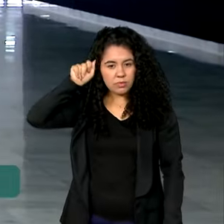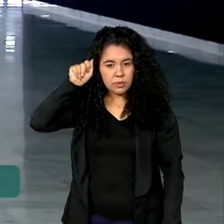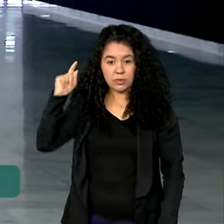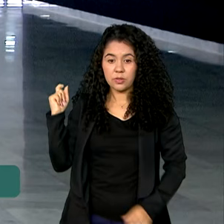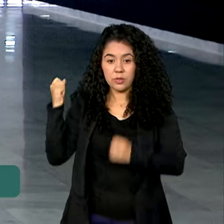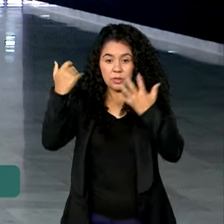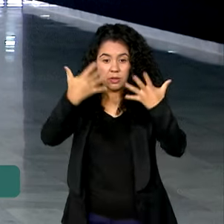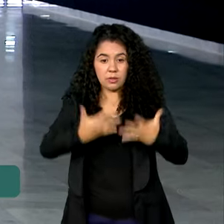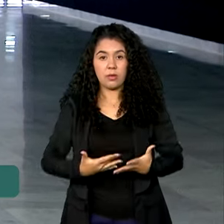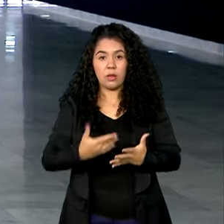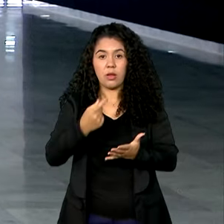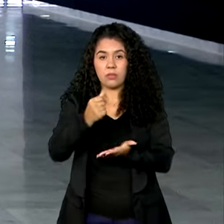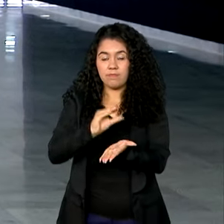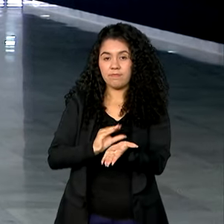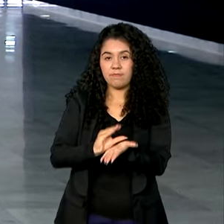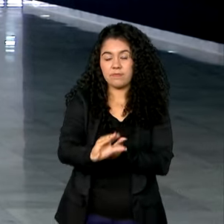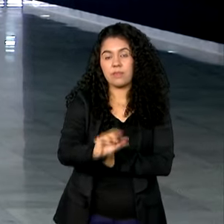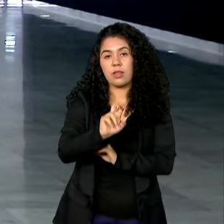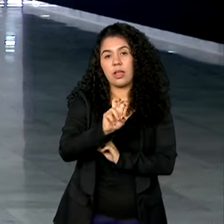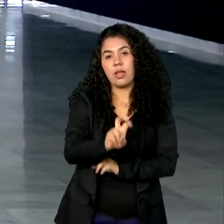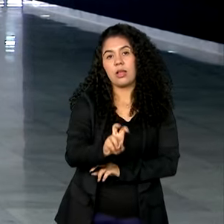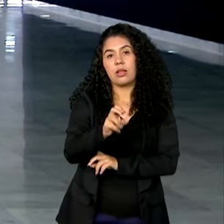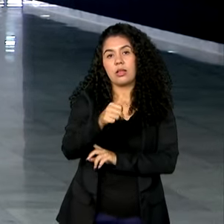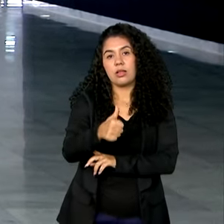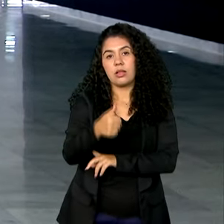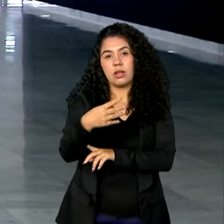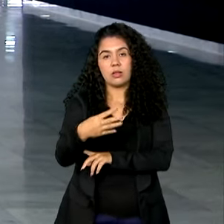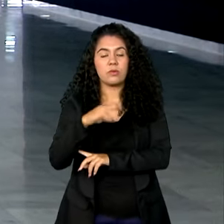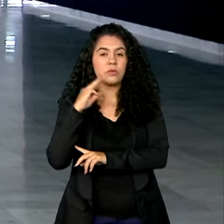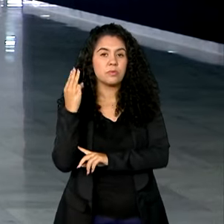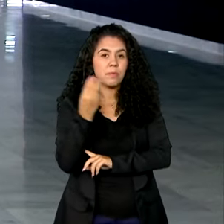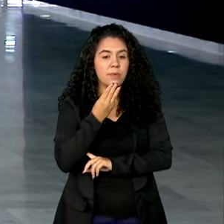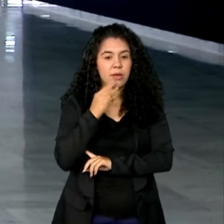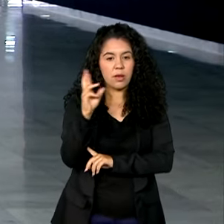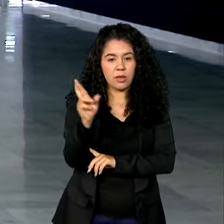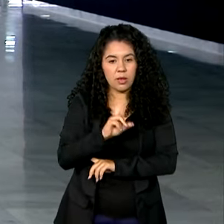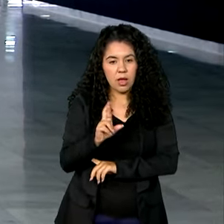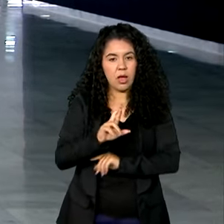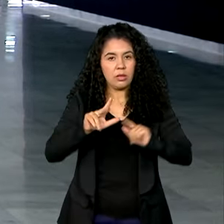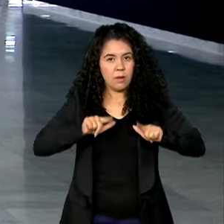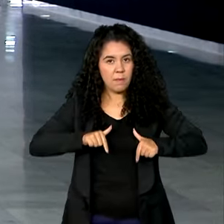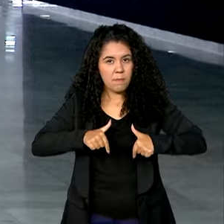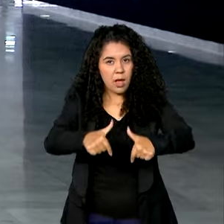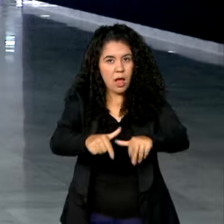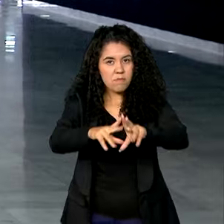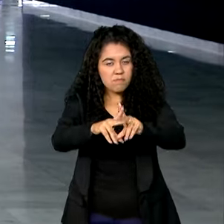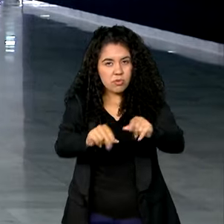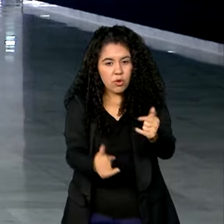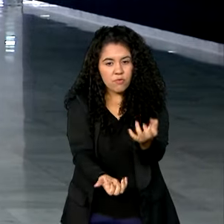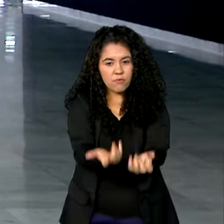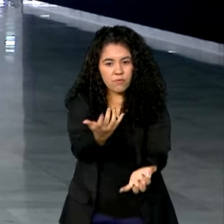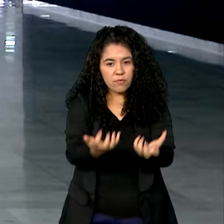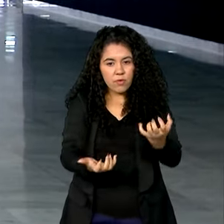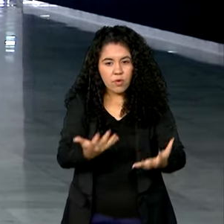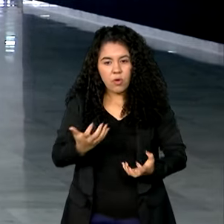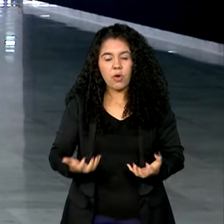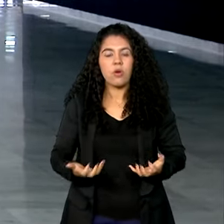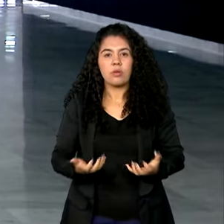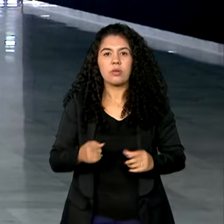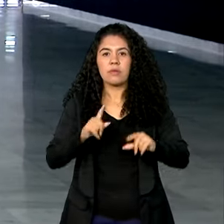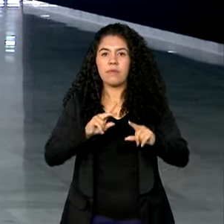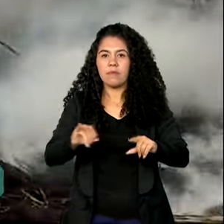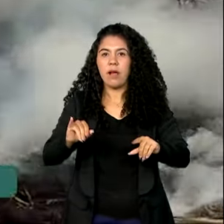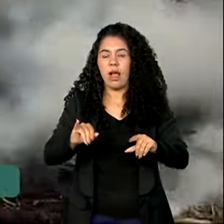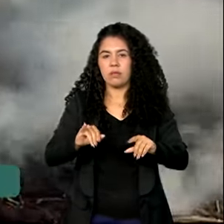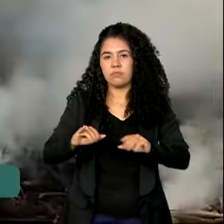mais de 514 milhões de reais do governo federal para ações emergenciais de combate aos efeitos dos incêndios vão abastecer diversos